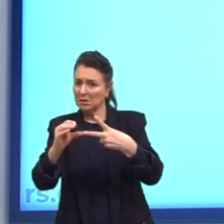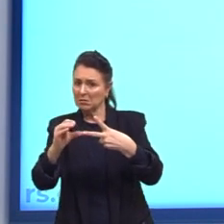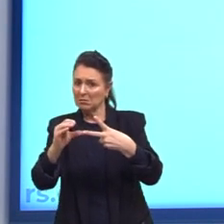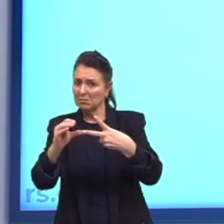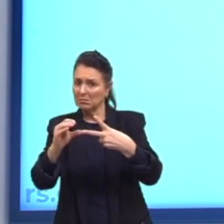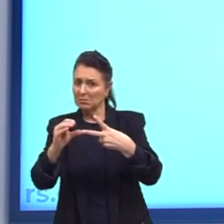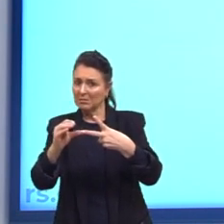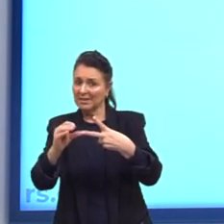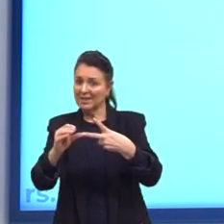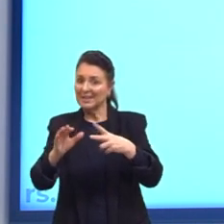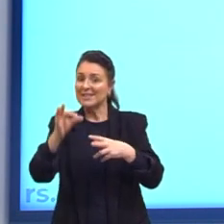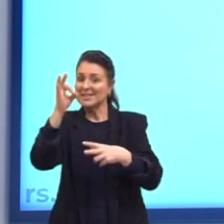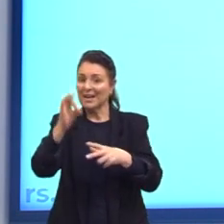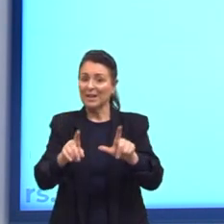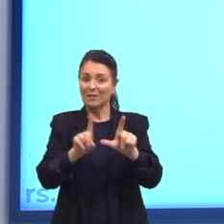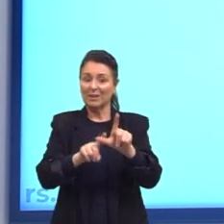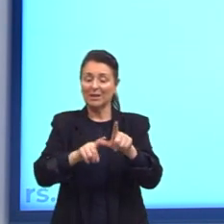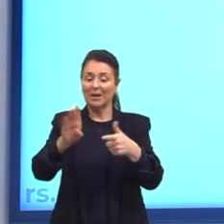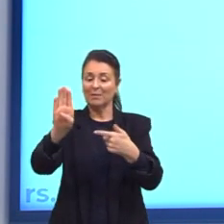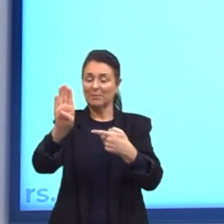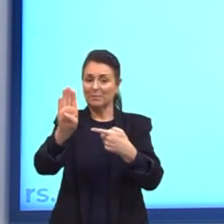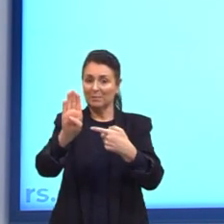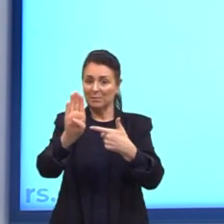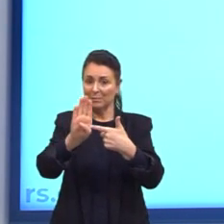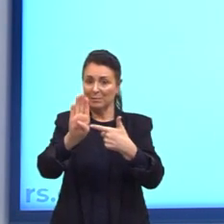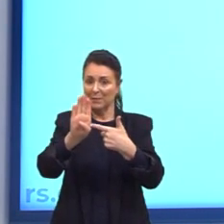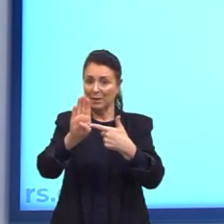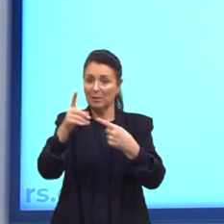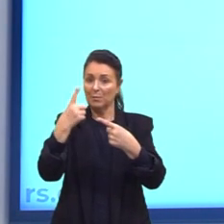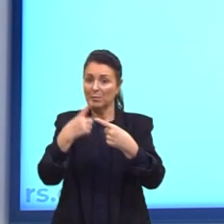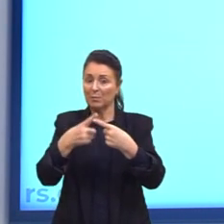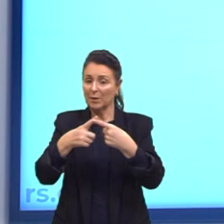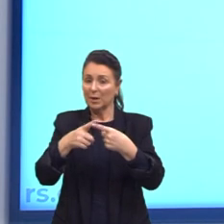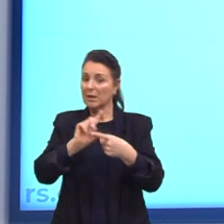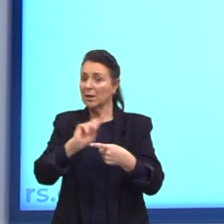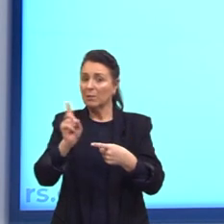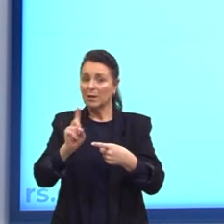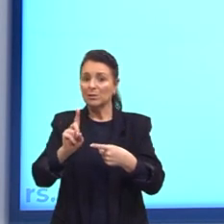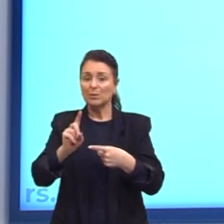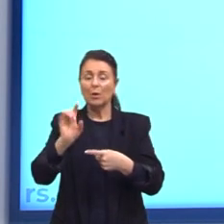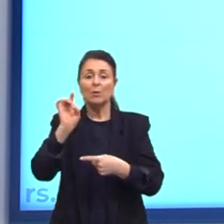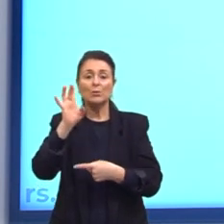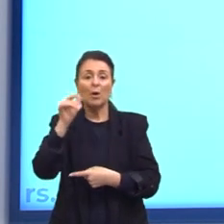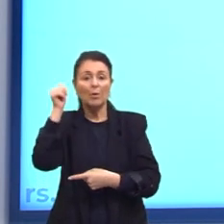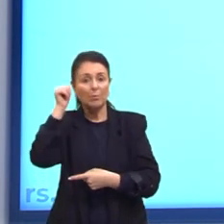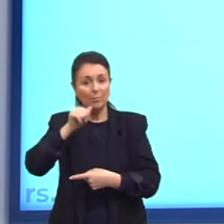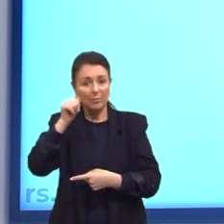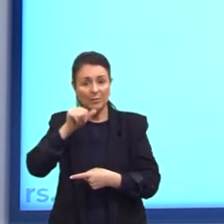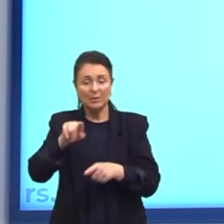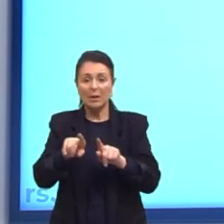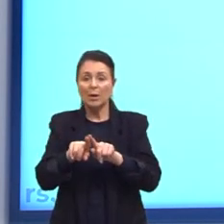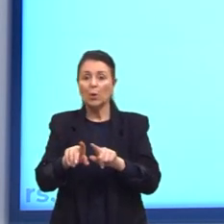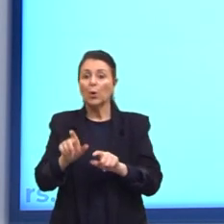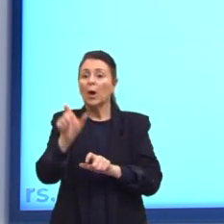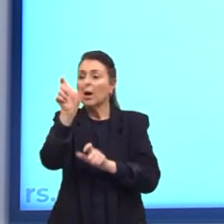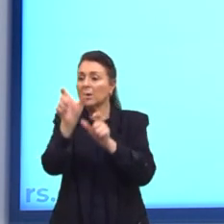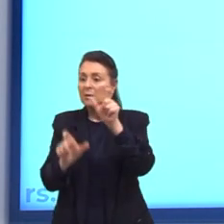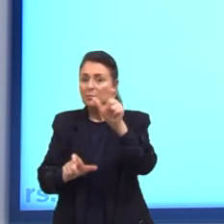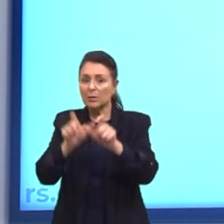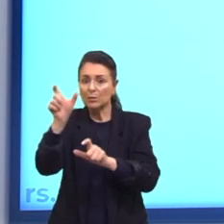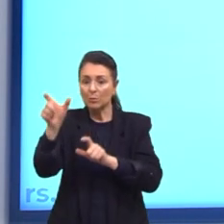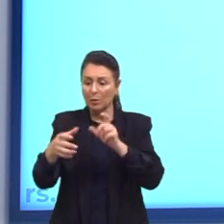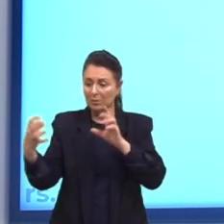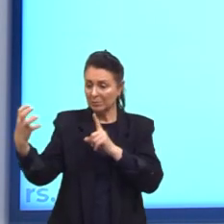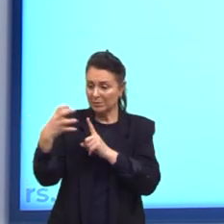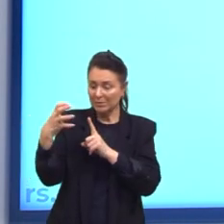correta vai ser a letra B. Por quê? Ele não se refere só às mulheres. O público-alvo ali não são